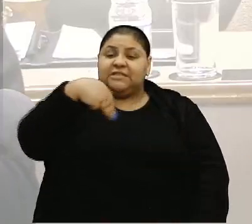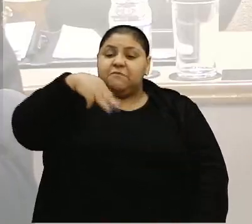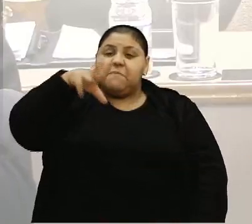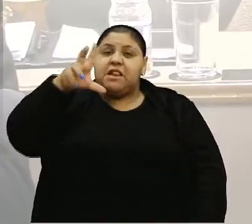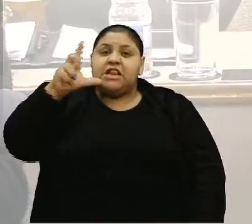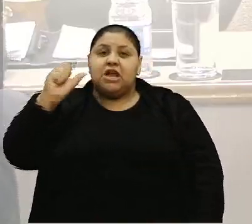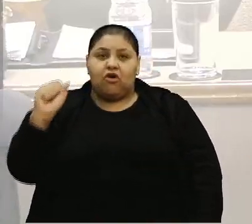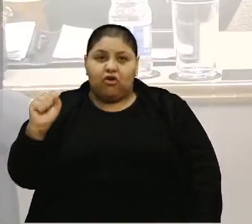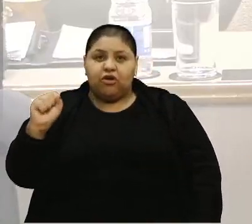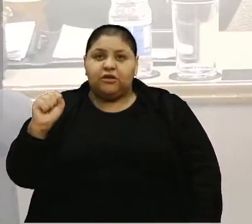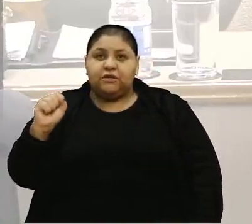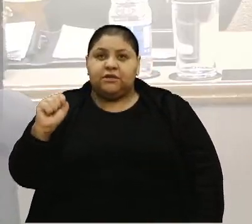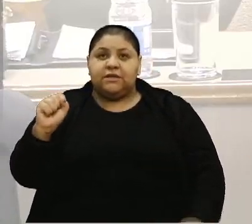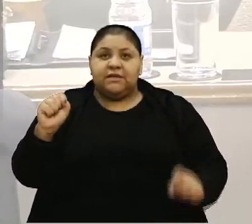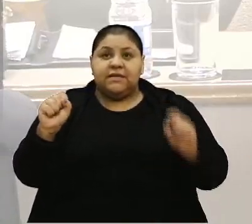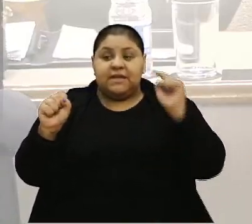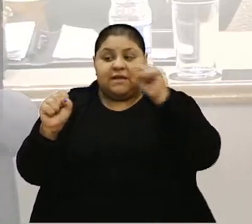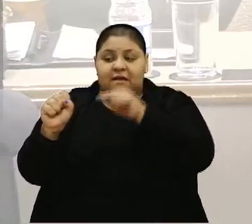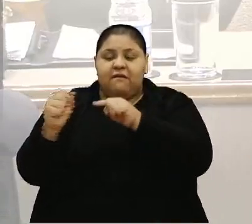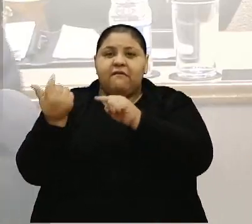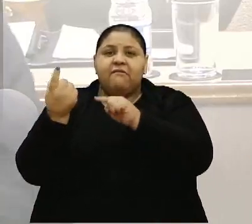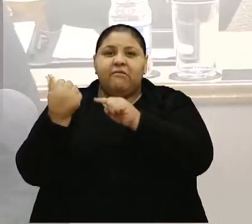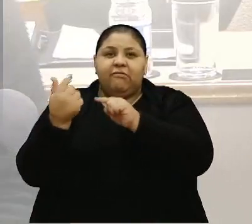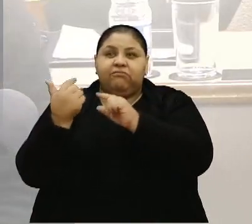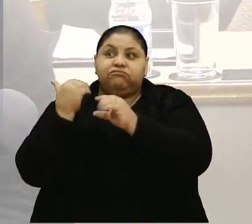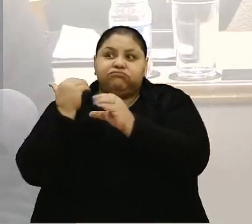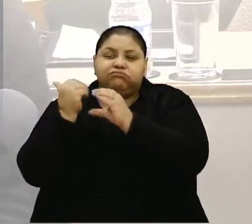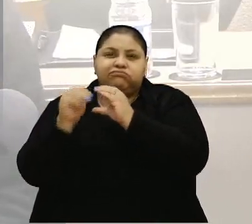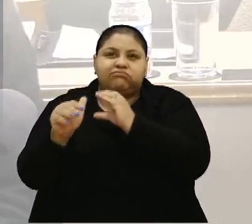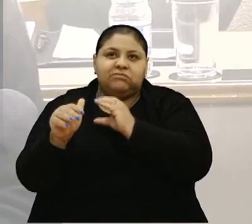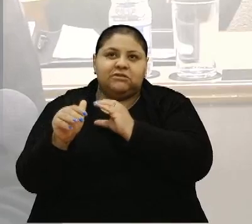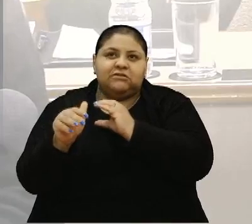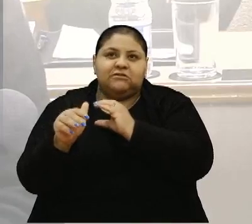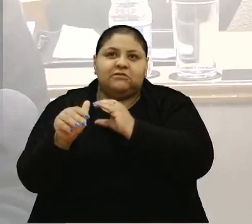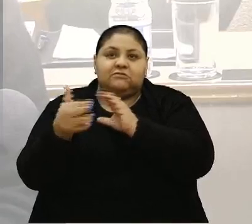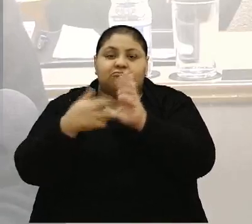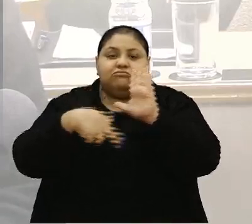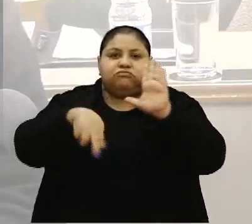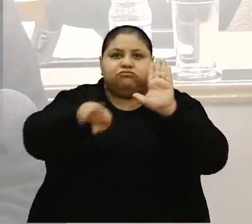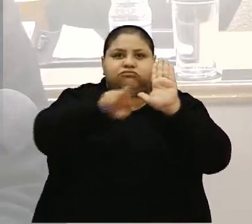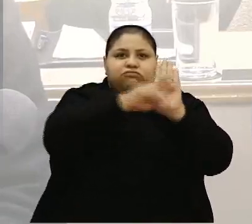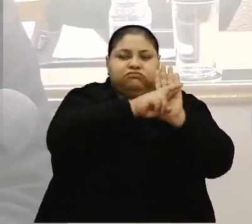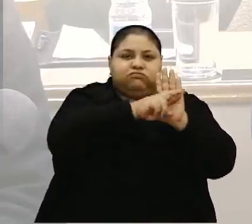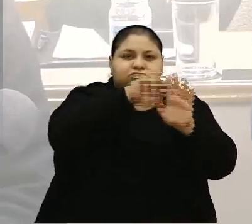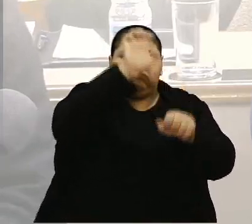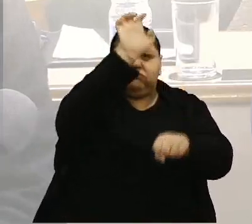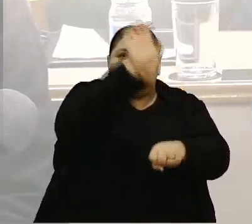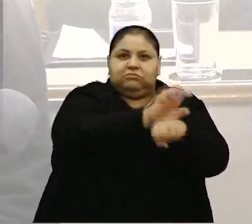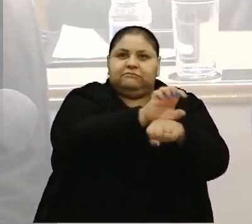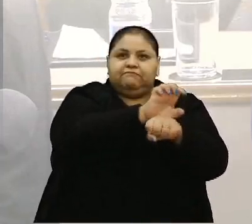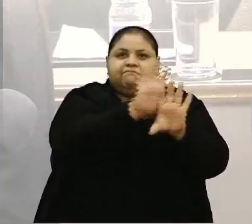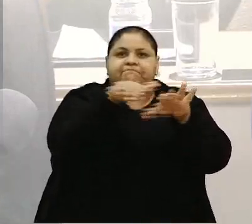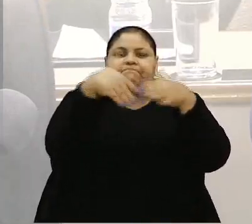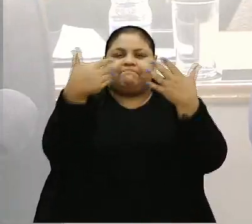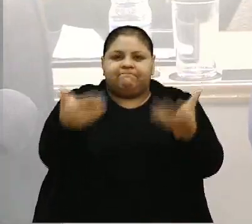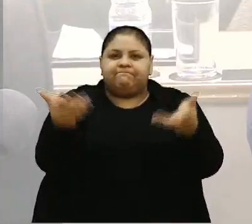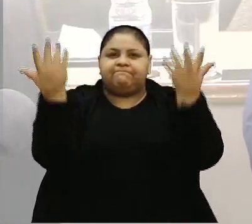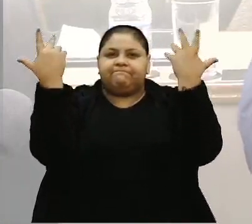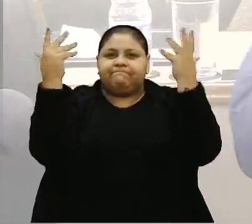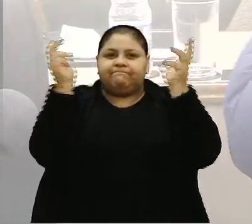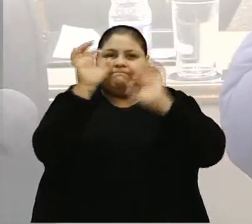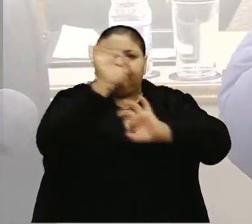E esses 26 milhões serão destinados para a reconstrução do nosso Estado. Então, parabéns